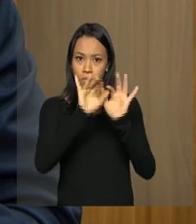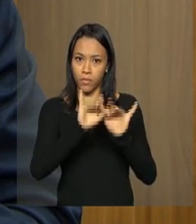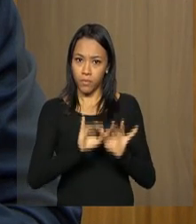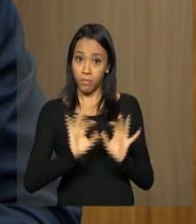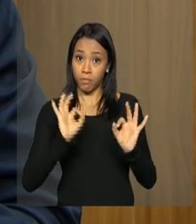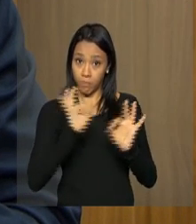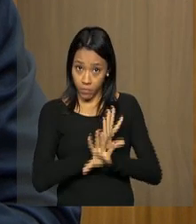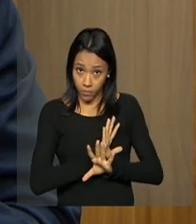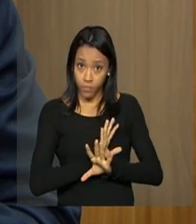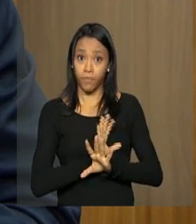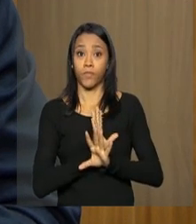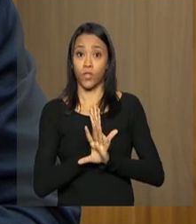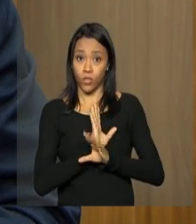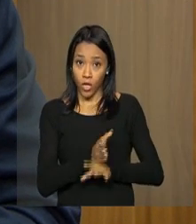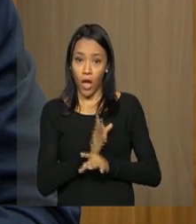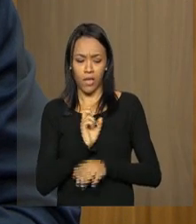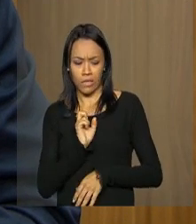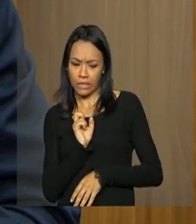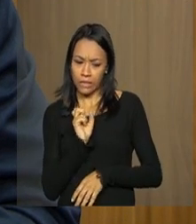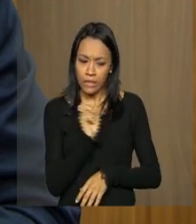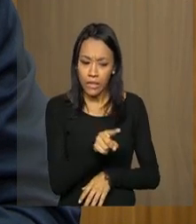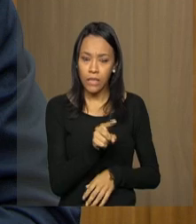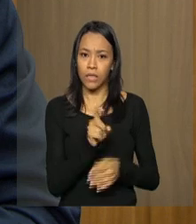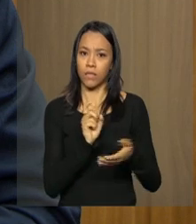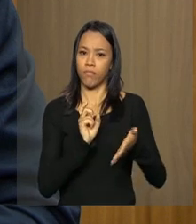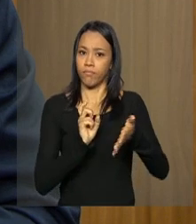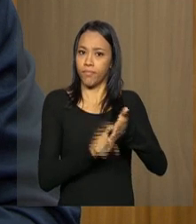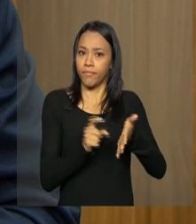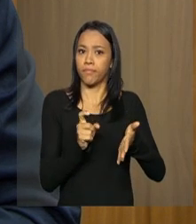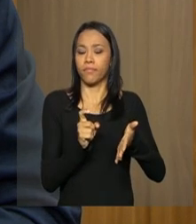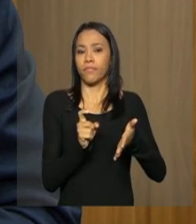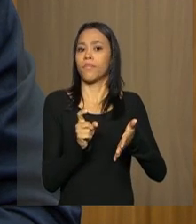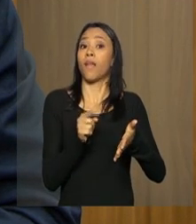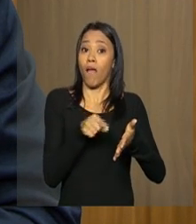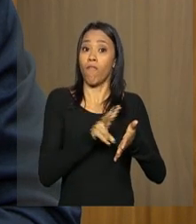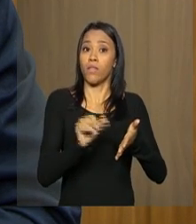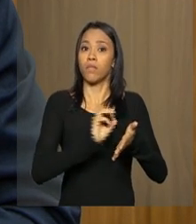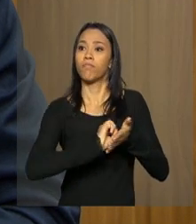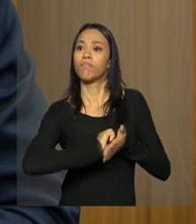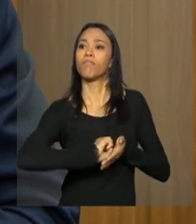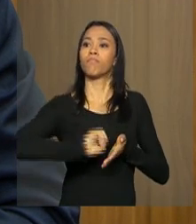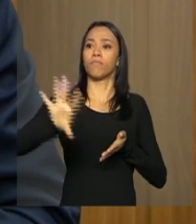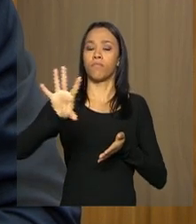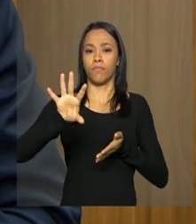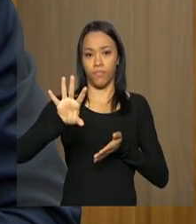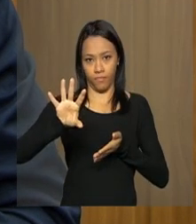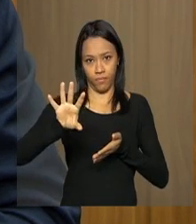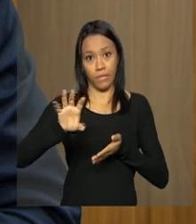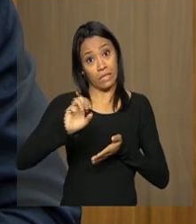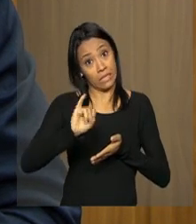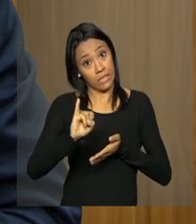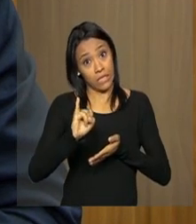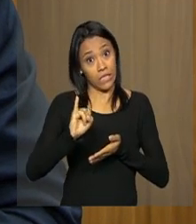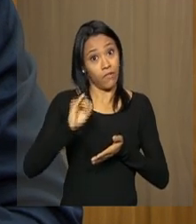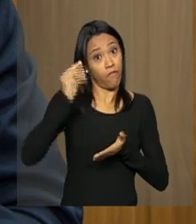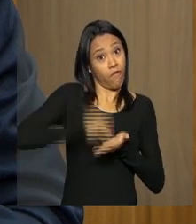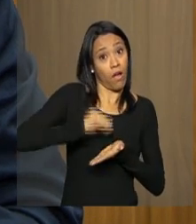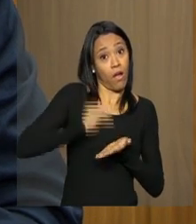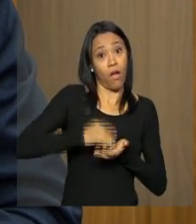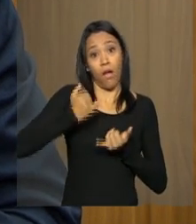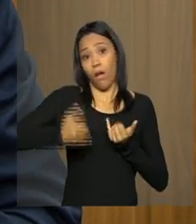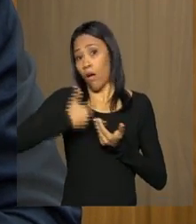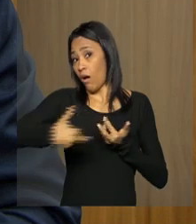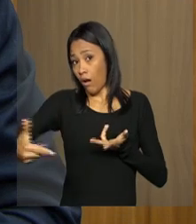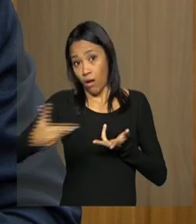clica nesse botão e a declaração será enviada, se não tiver pendência. Então, ele vai